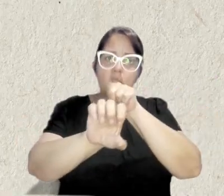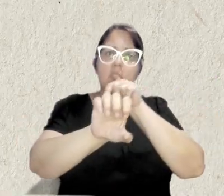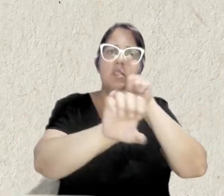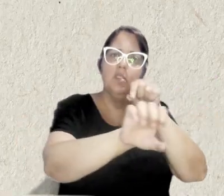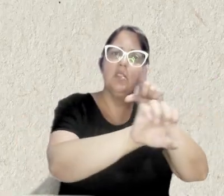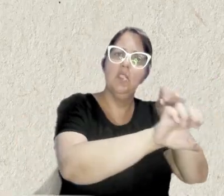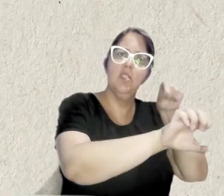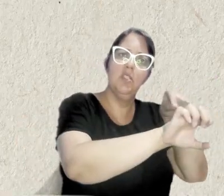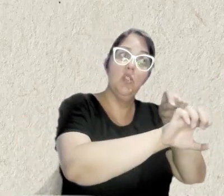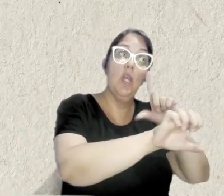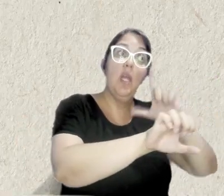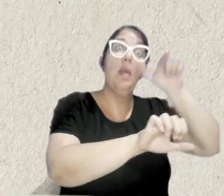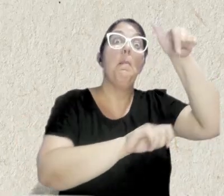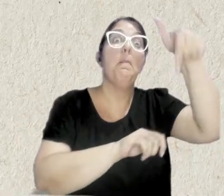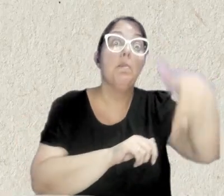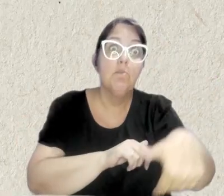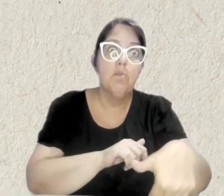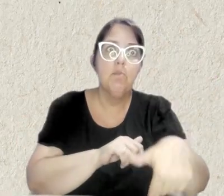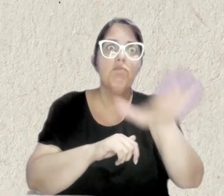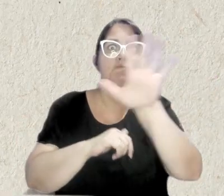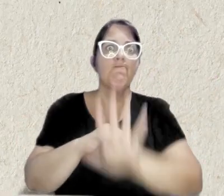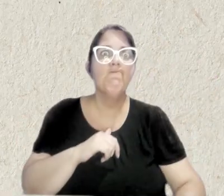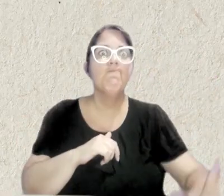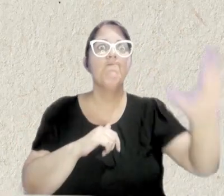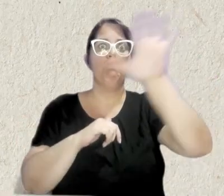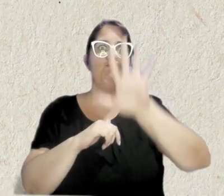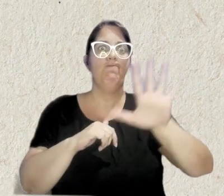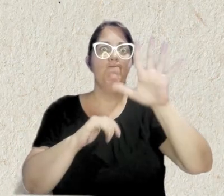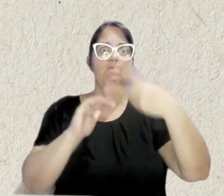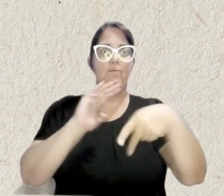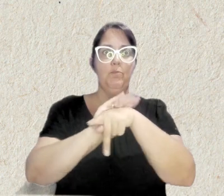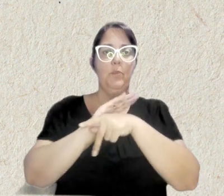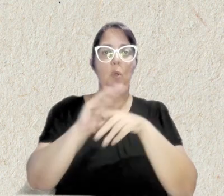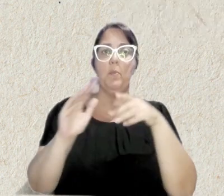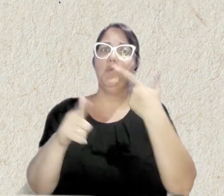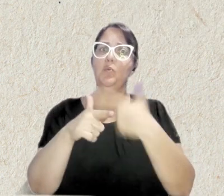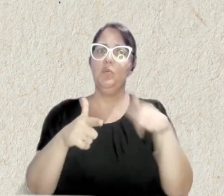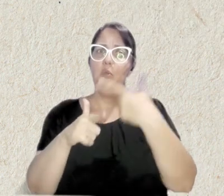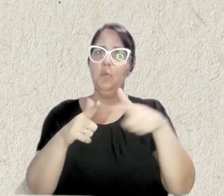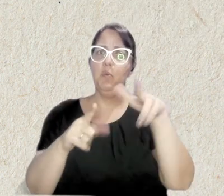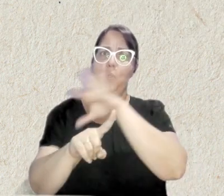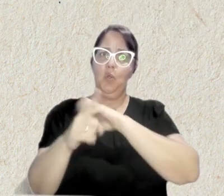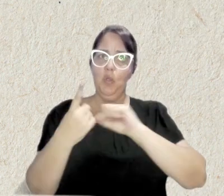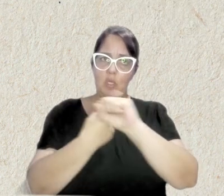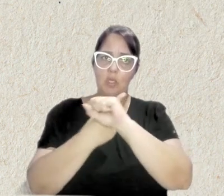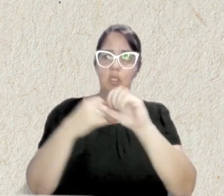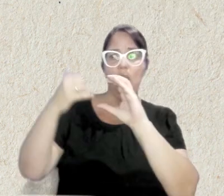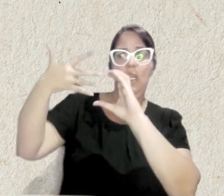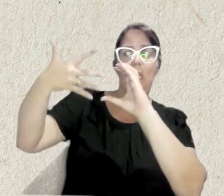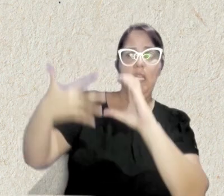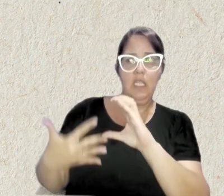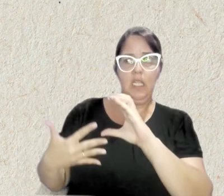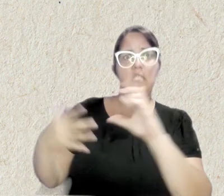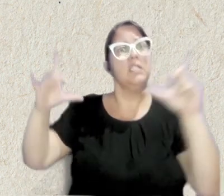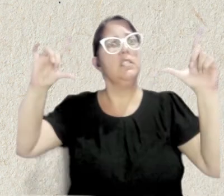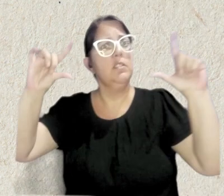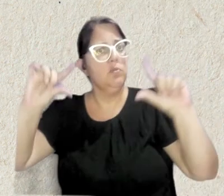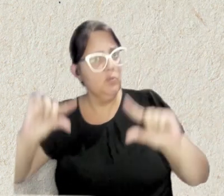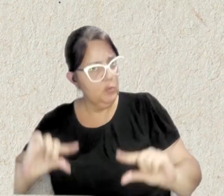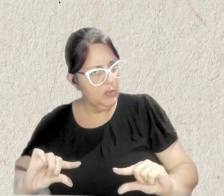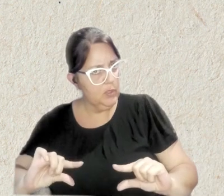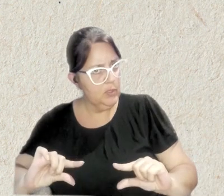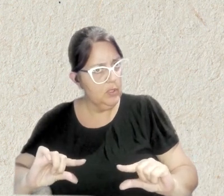empreendimento para uma leitura regionalmente integrada sobre os impactos, no sentido de caracterizá-los e mitigá-los,